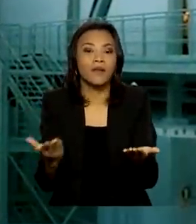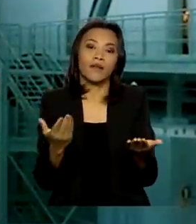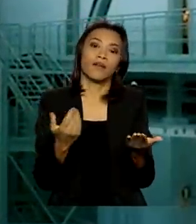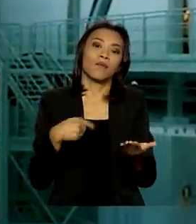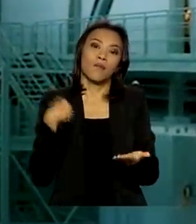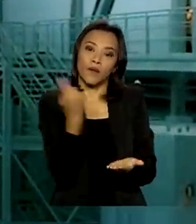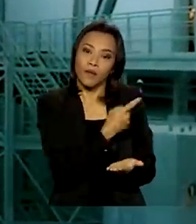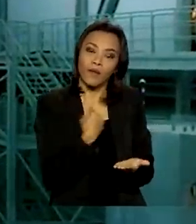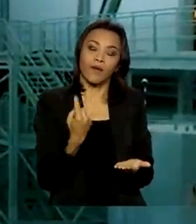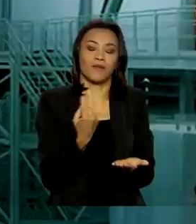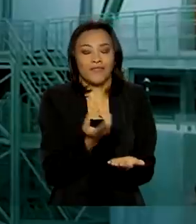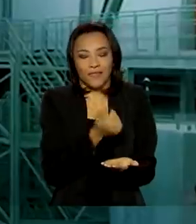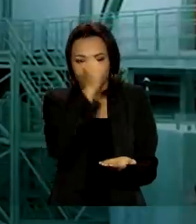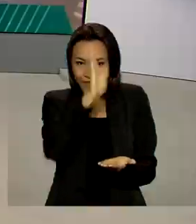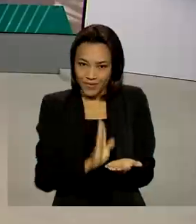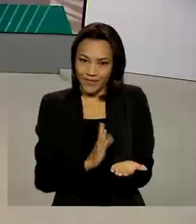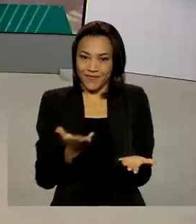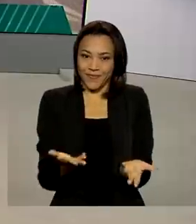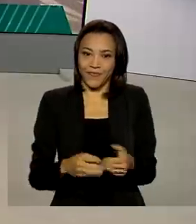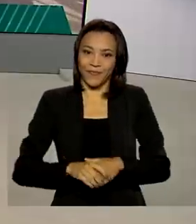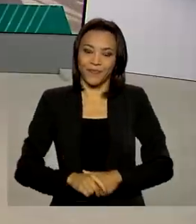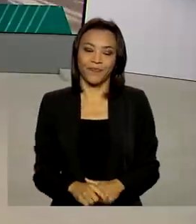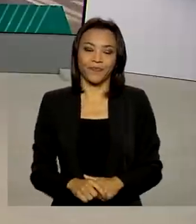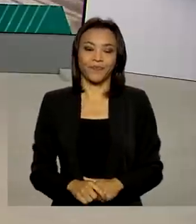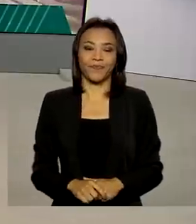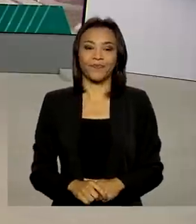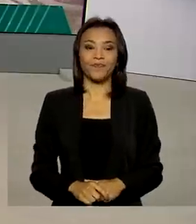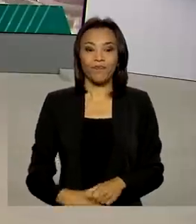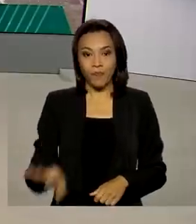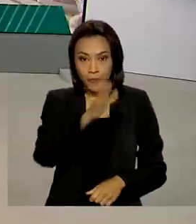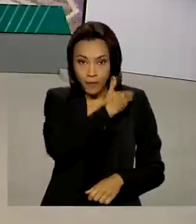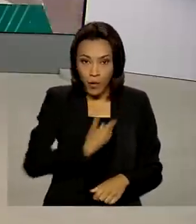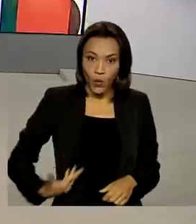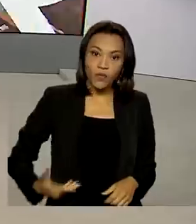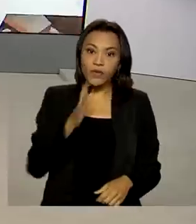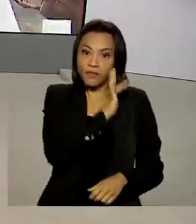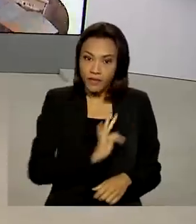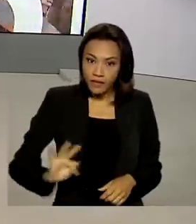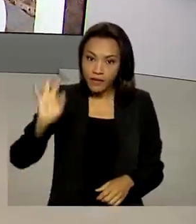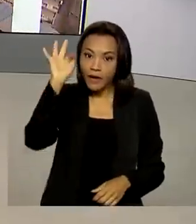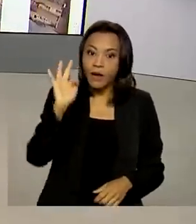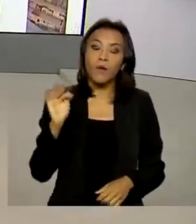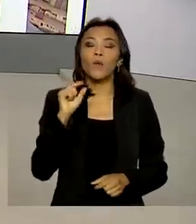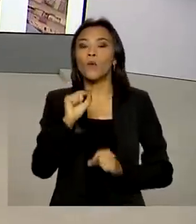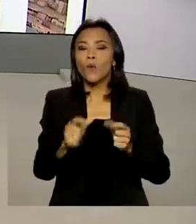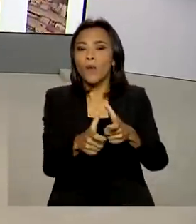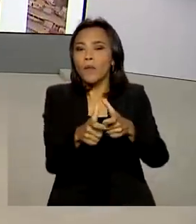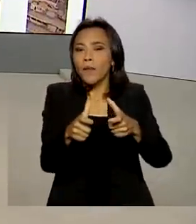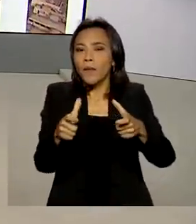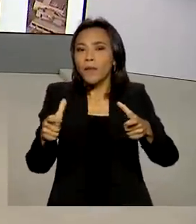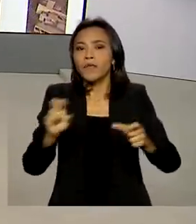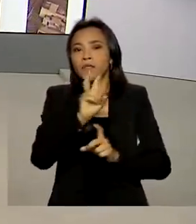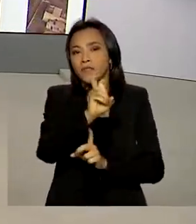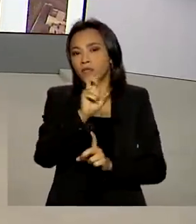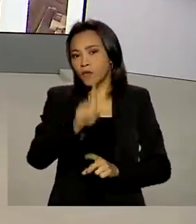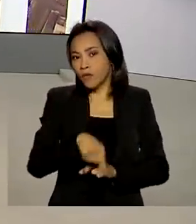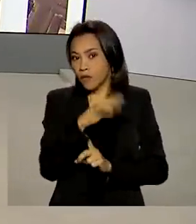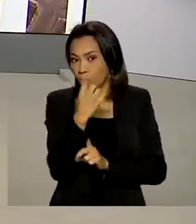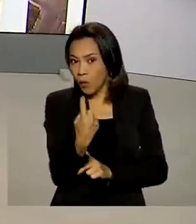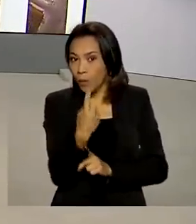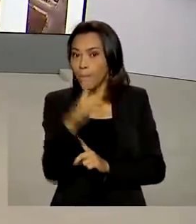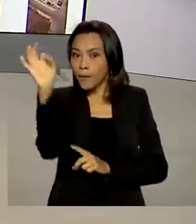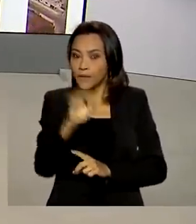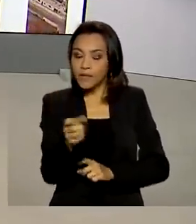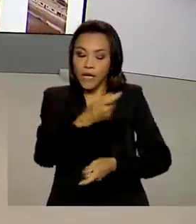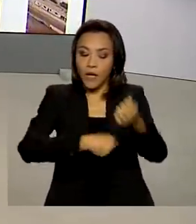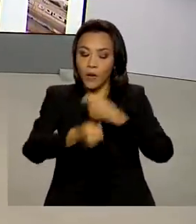nossa infraestrutura e para o nosso Brasil. E o governo federal prevê um crescimento de 5,1% para a economia neste